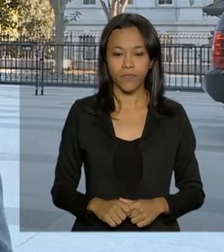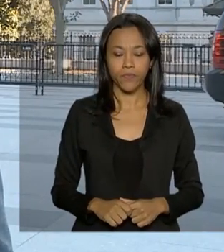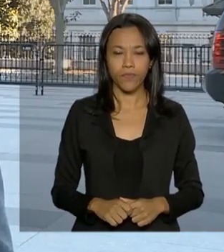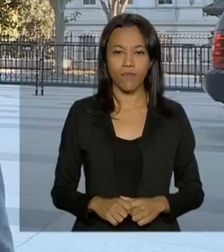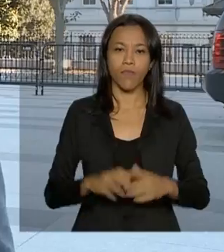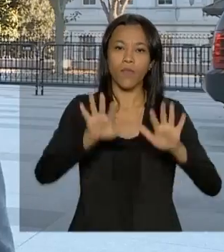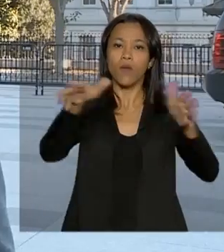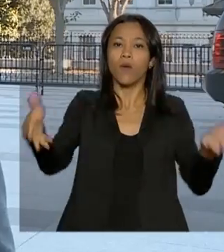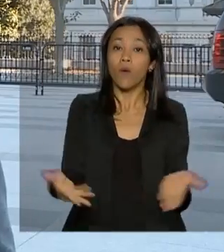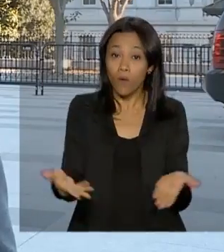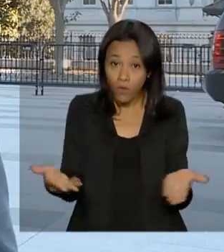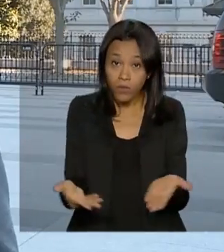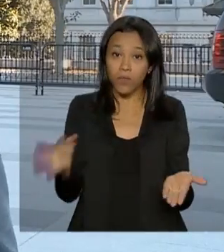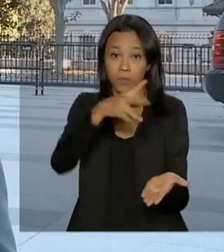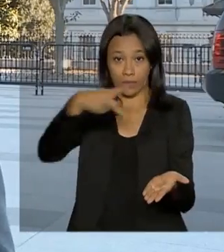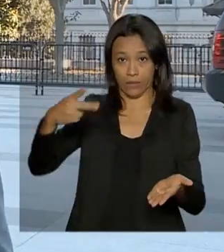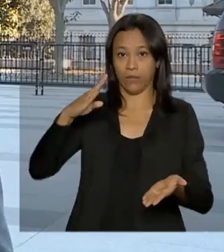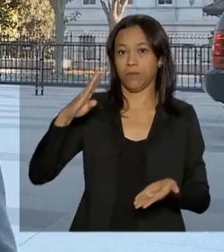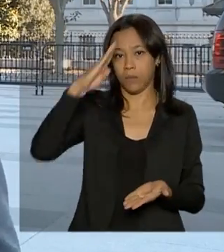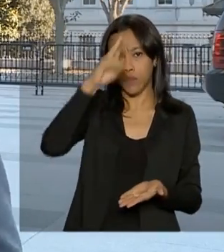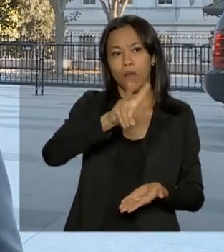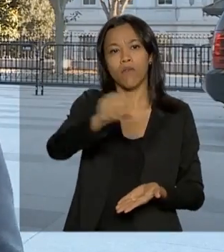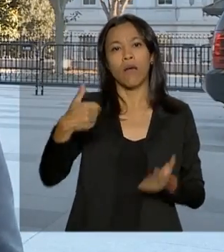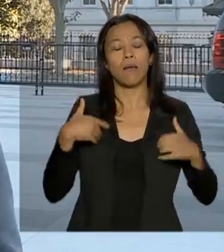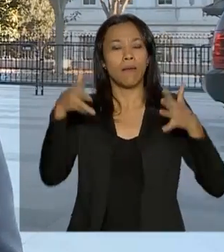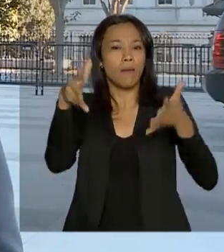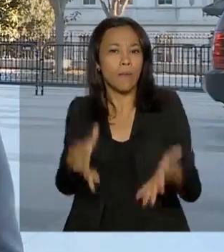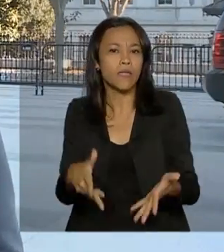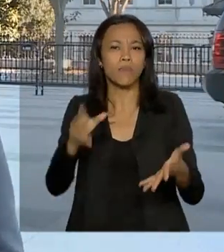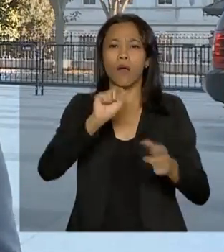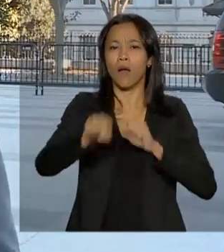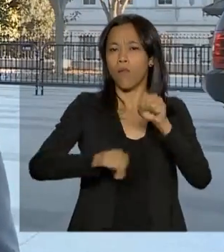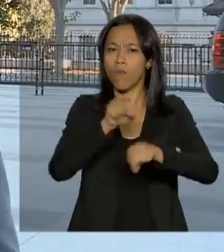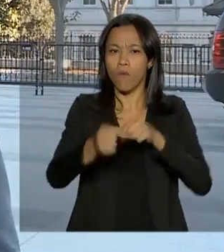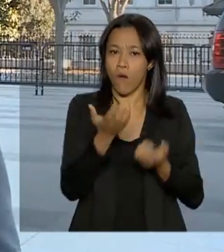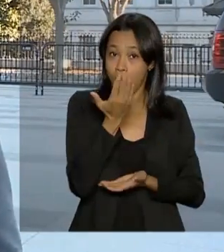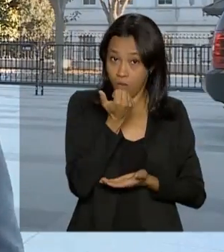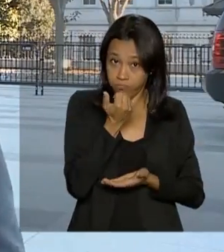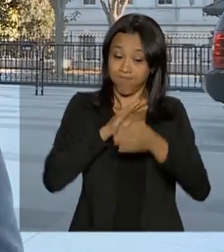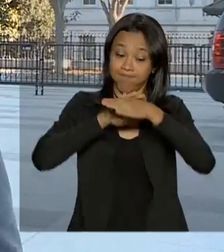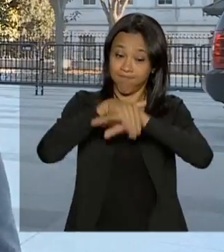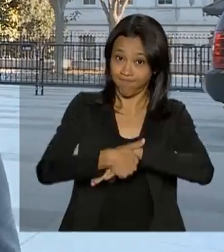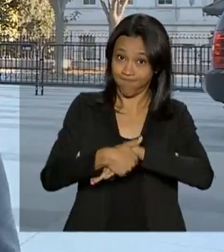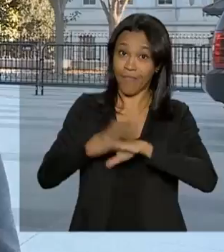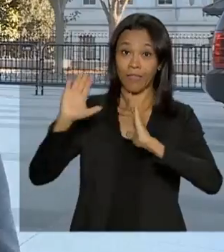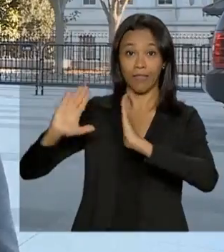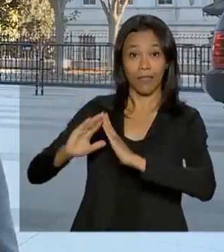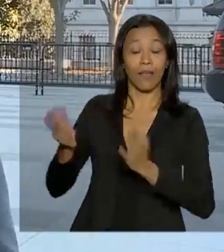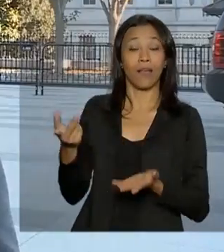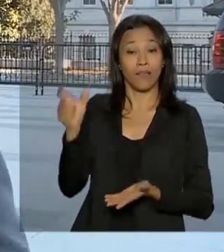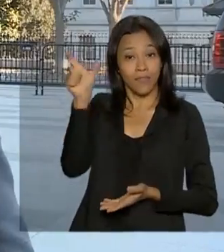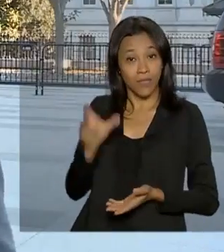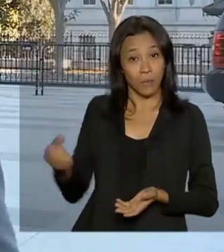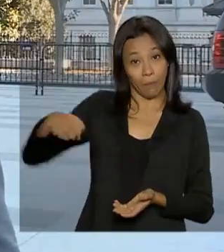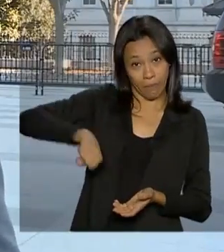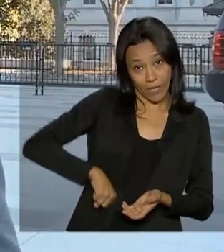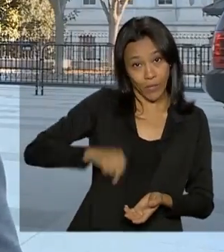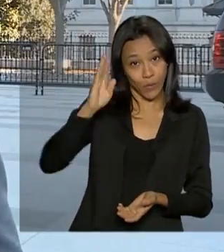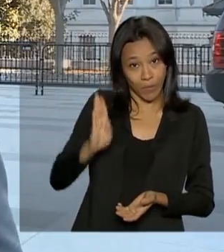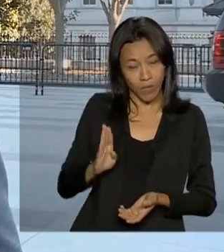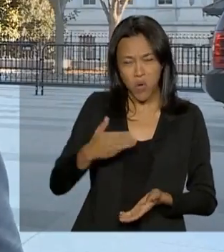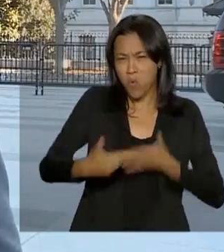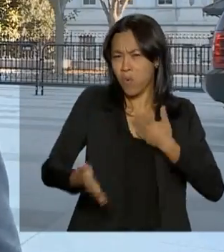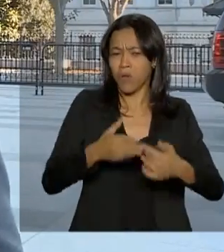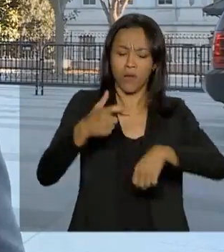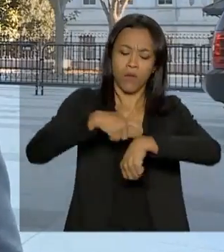Ainda hoje o presidente Jair Bolsonaro vai participar de um jantar na residência oficial do embaixador brasileiro Sérgio Amaral. Podemos voltar a